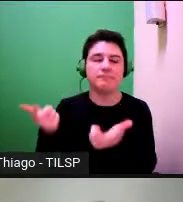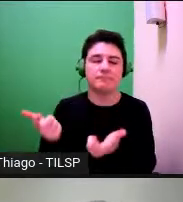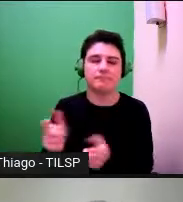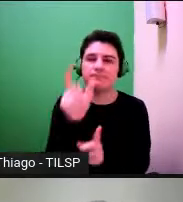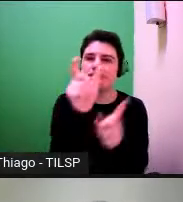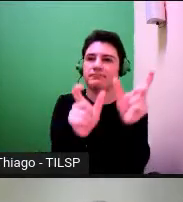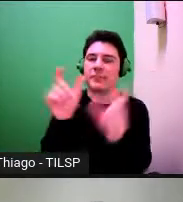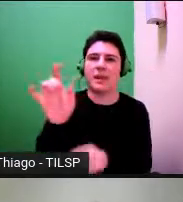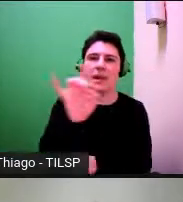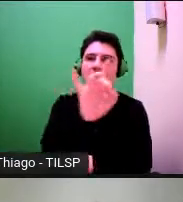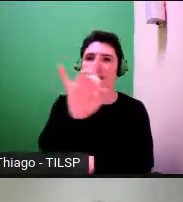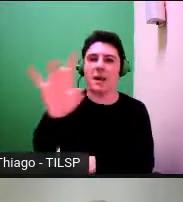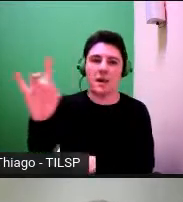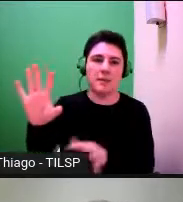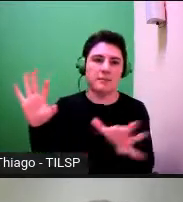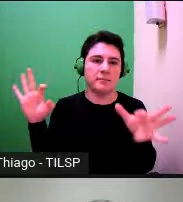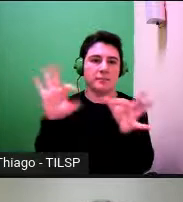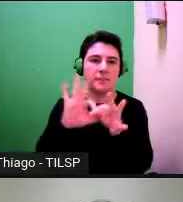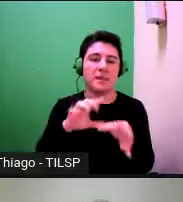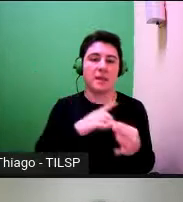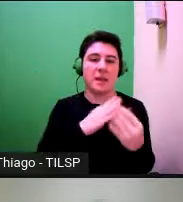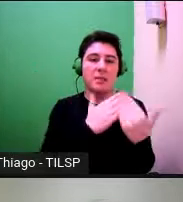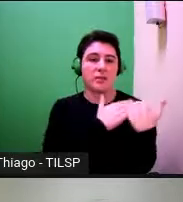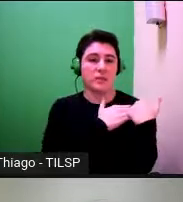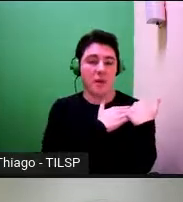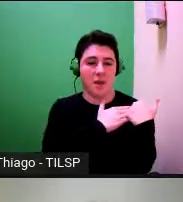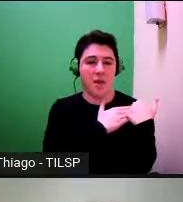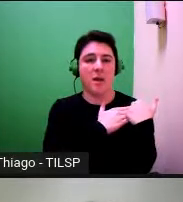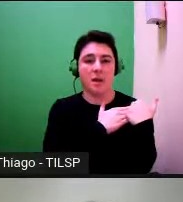participa desta atividade tem uma responsabilidade